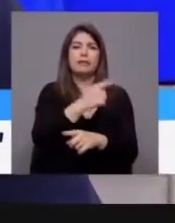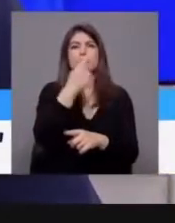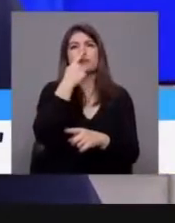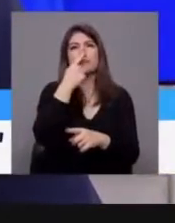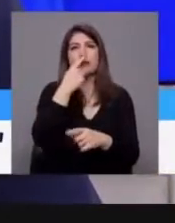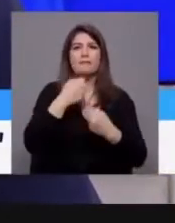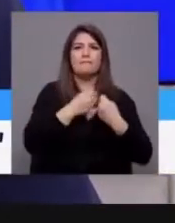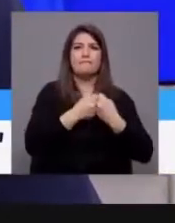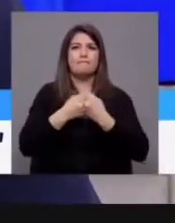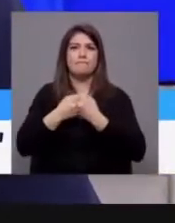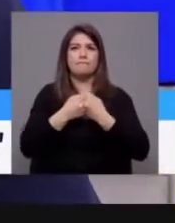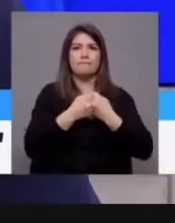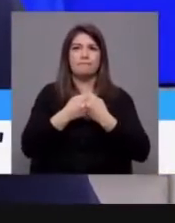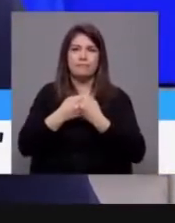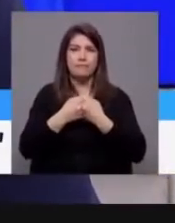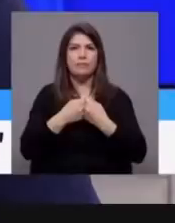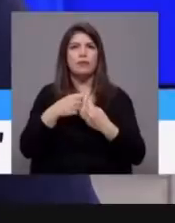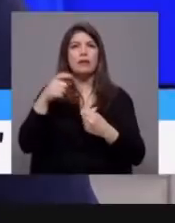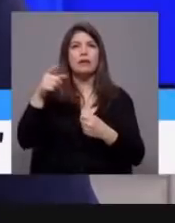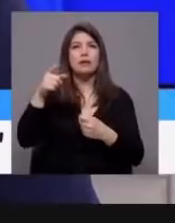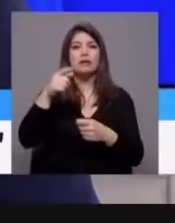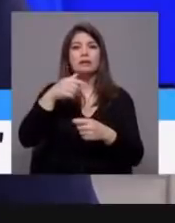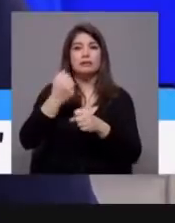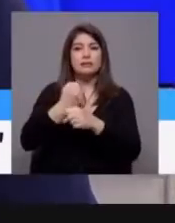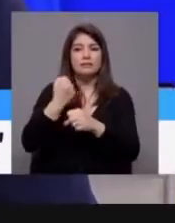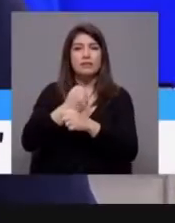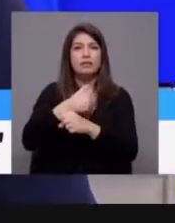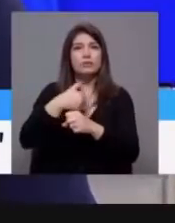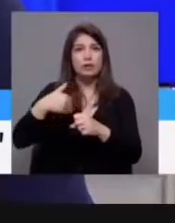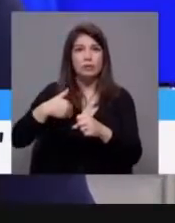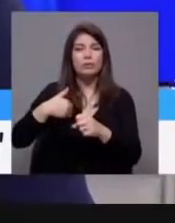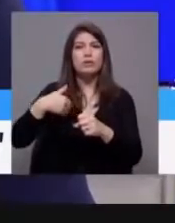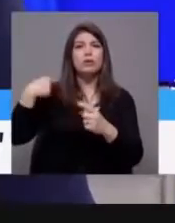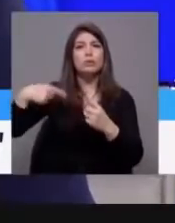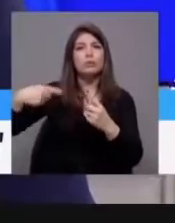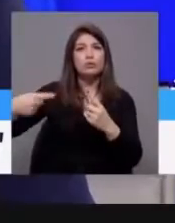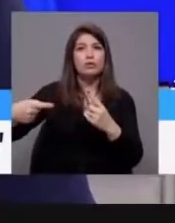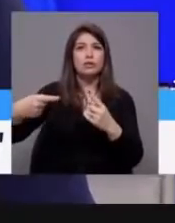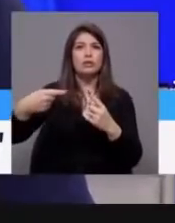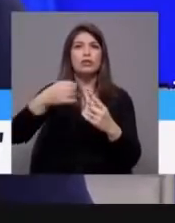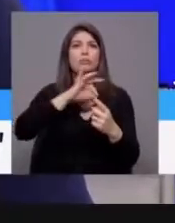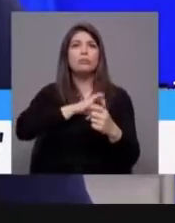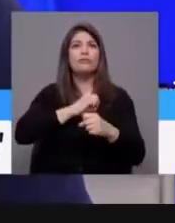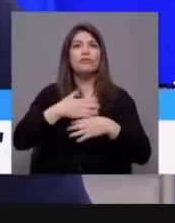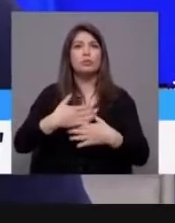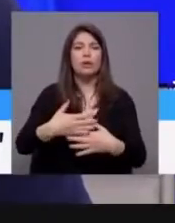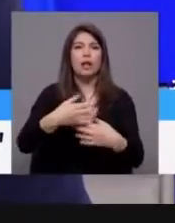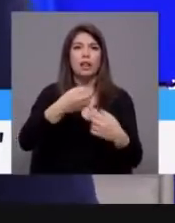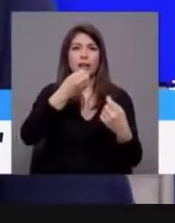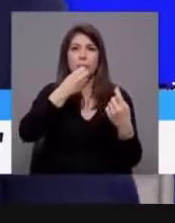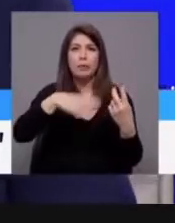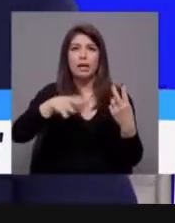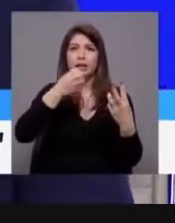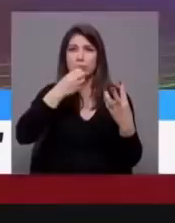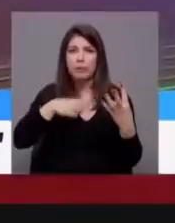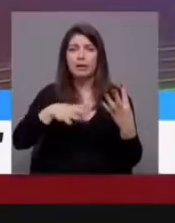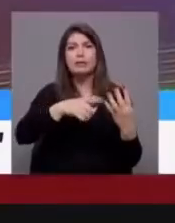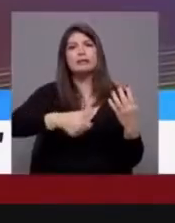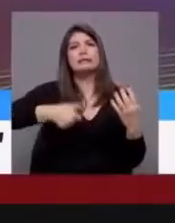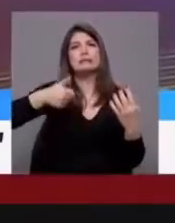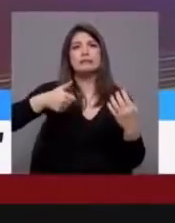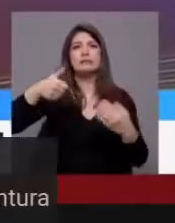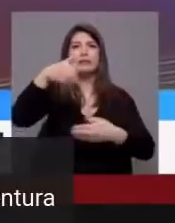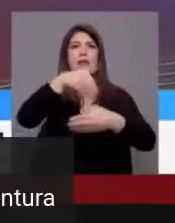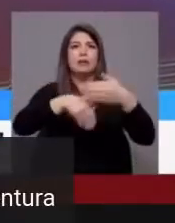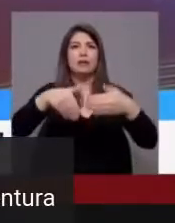continuando o SNS a perder profissionais todos os dias e vir a eleições, exigir uma maioria absoluta para continuar a